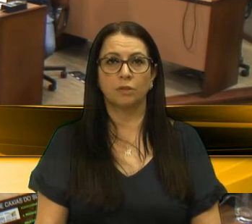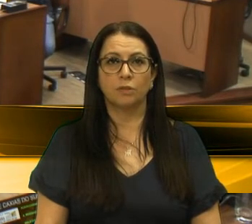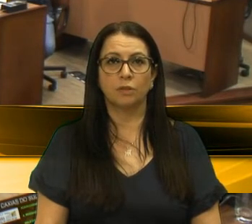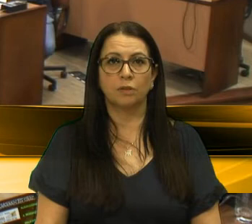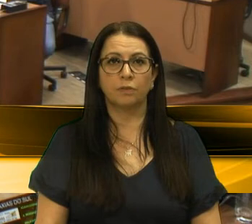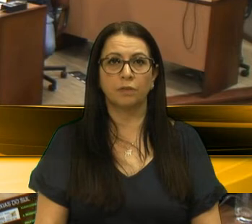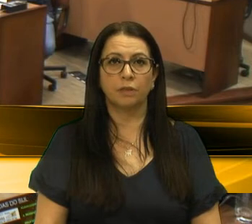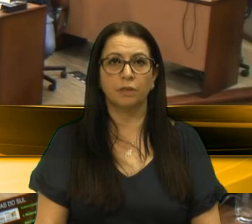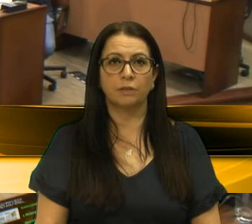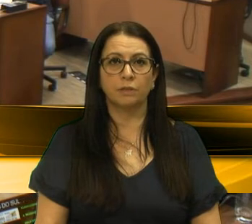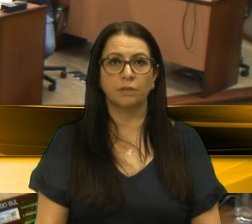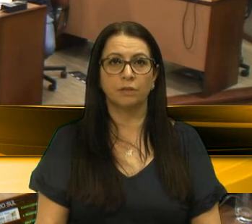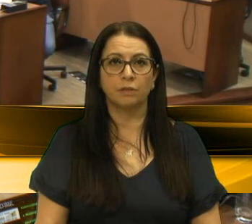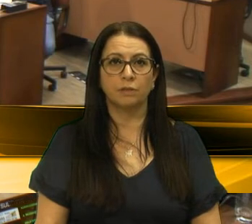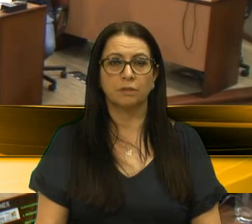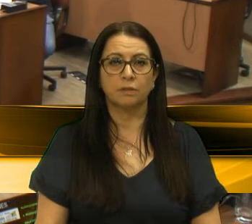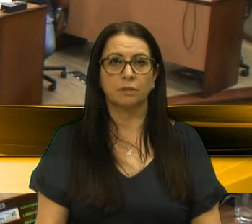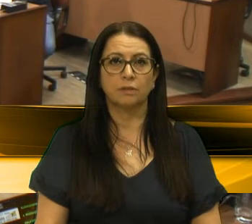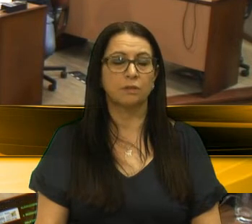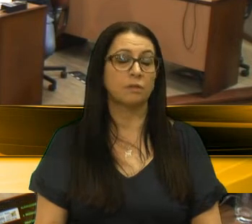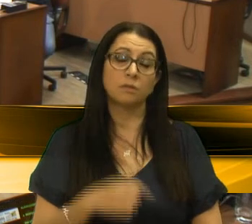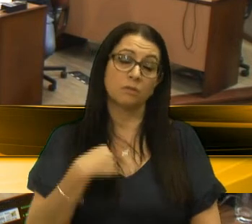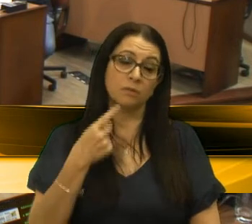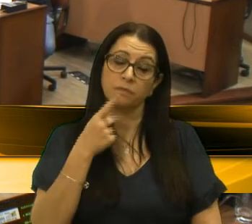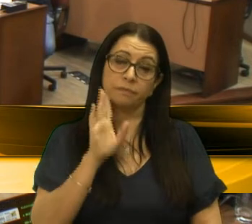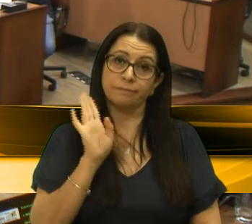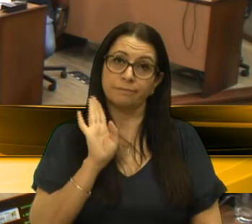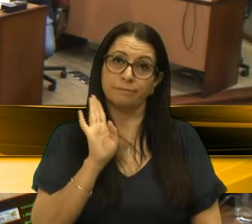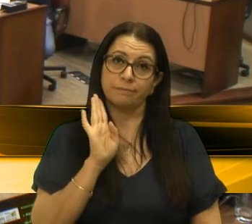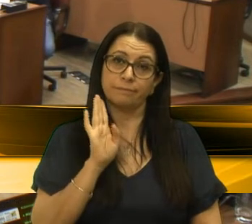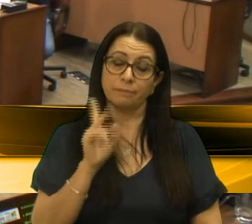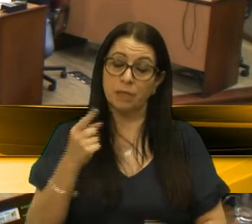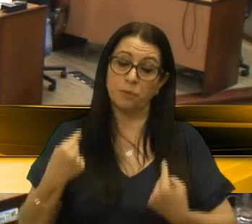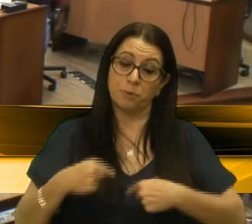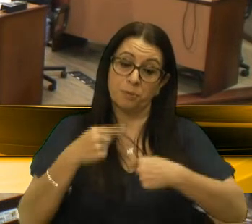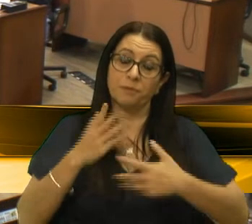eu não ia falar, mas foi provocado.